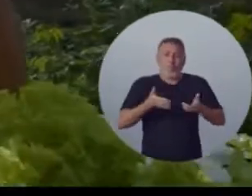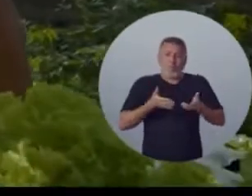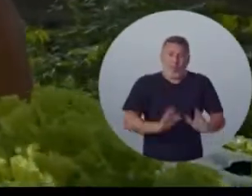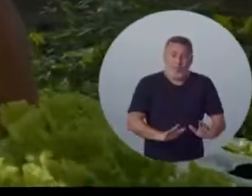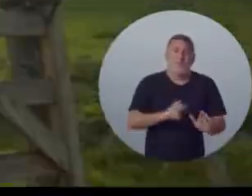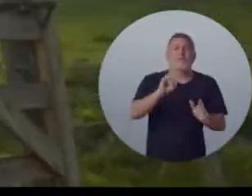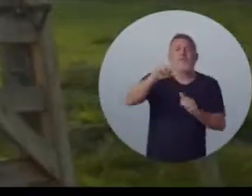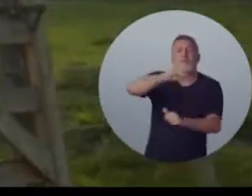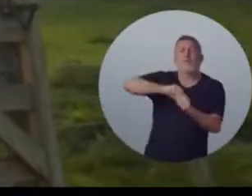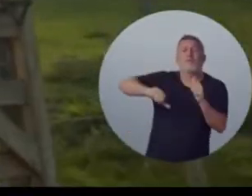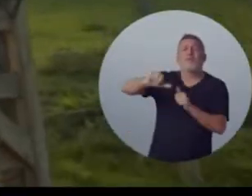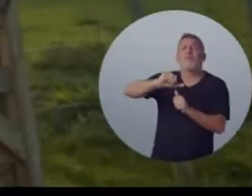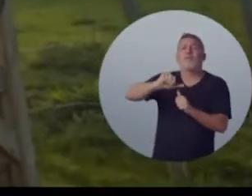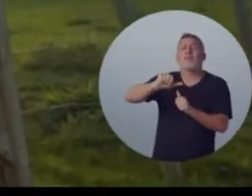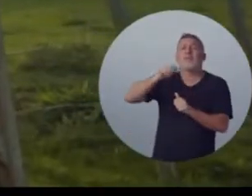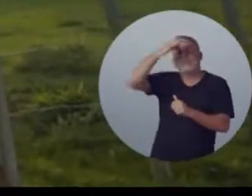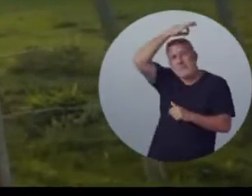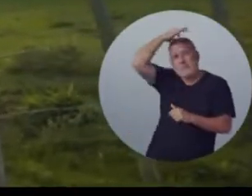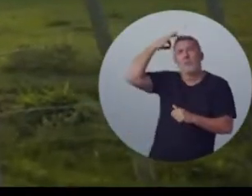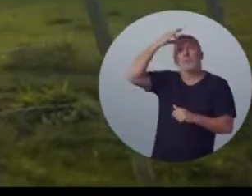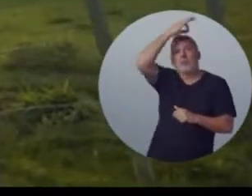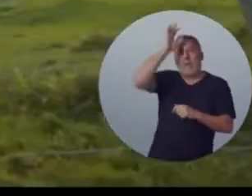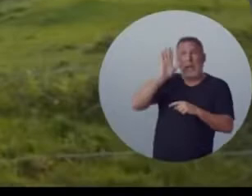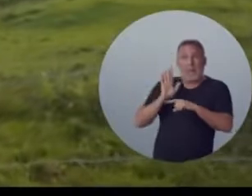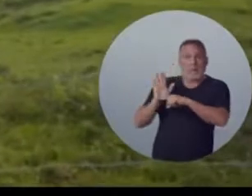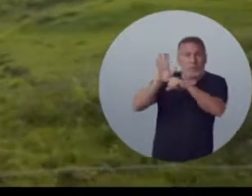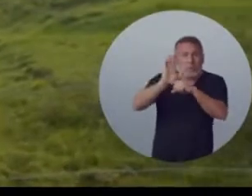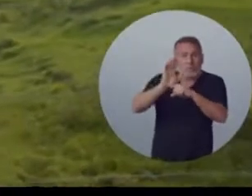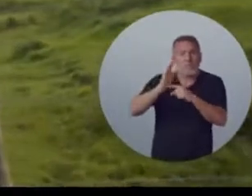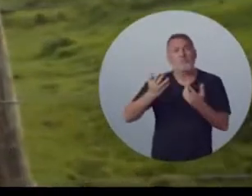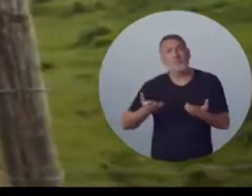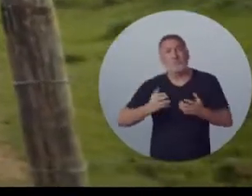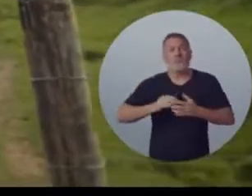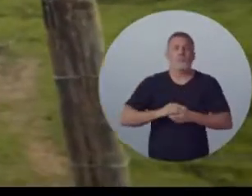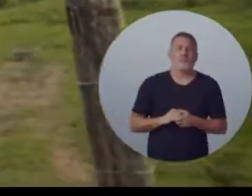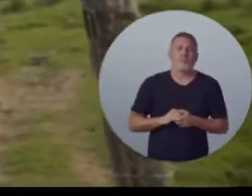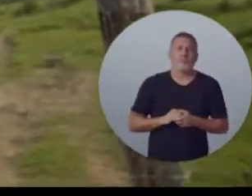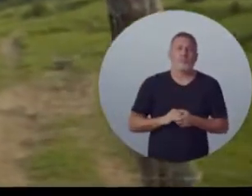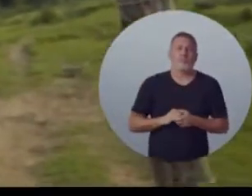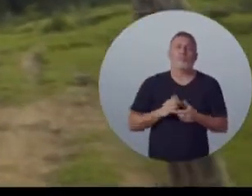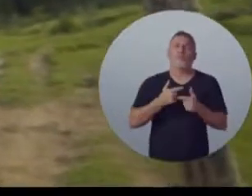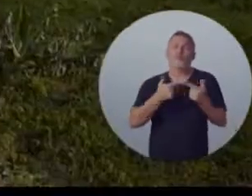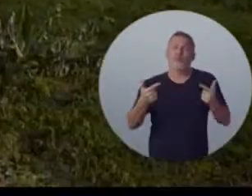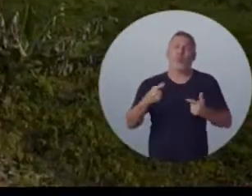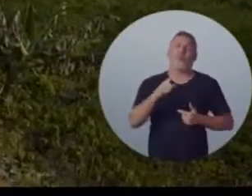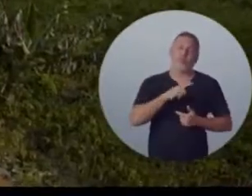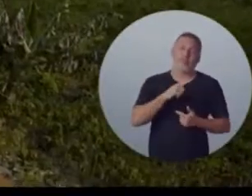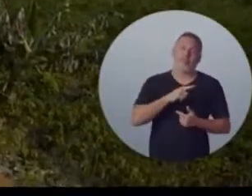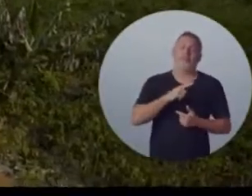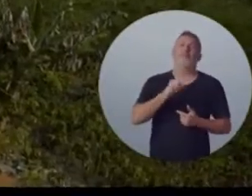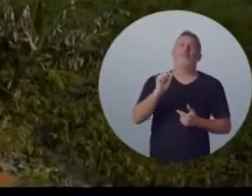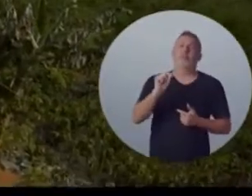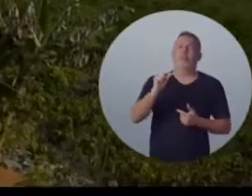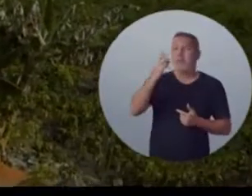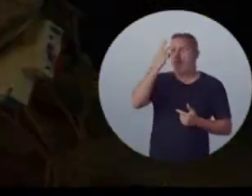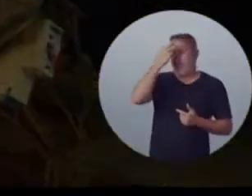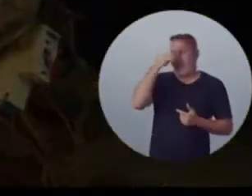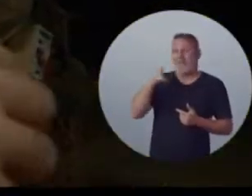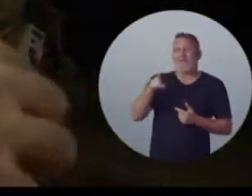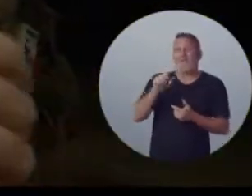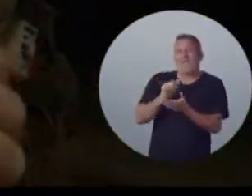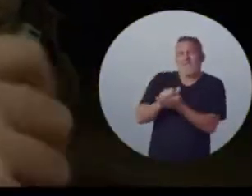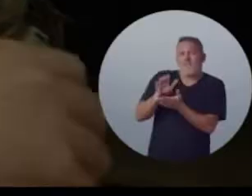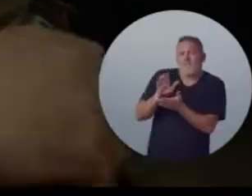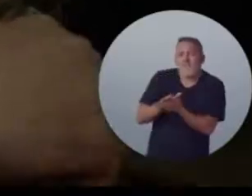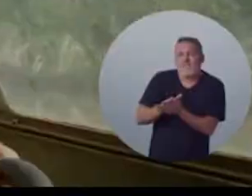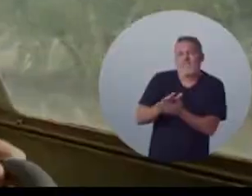mal a sua própria cidade, imaginem o que seria capaz de fazer com o resto do Estado. Ainda bem que se de um lado